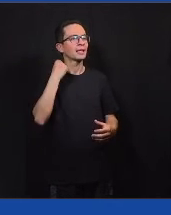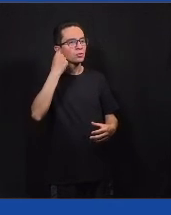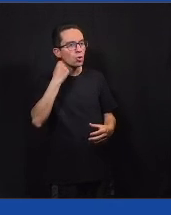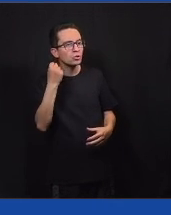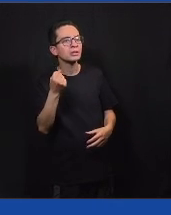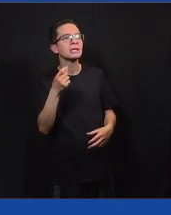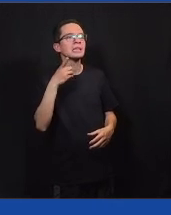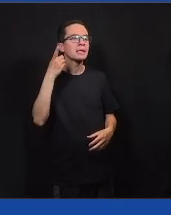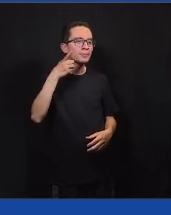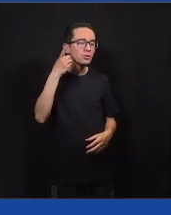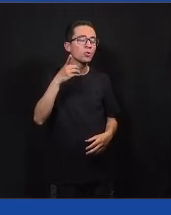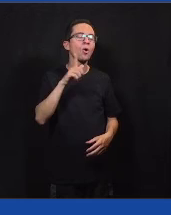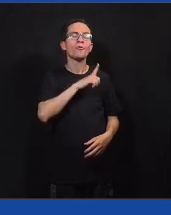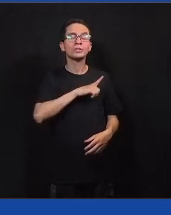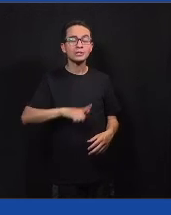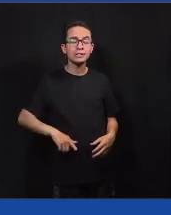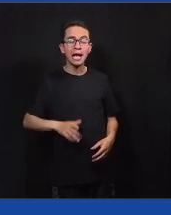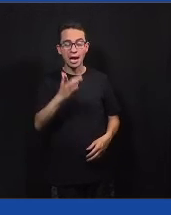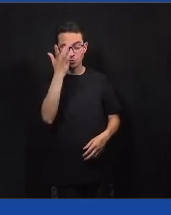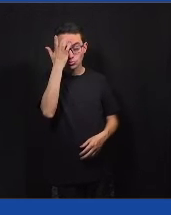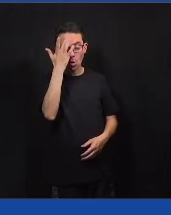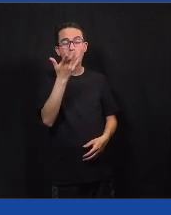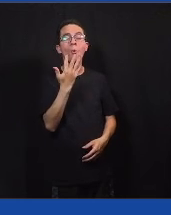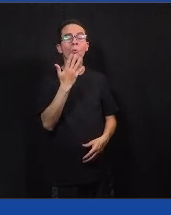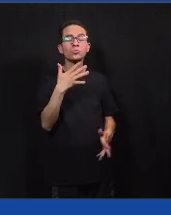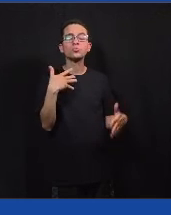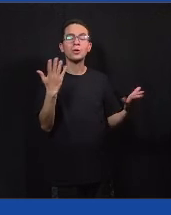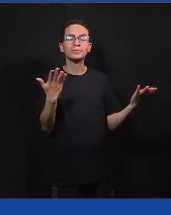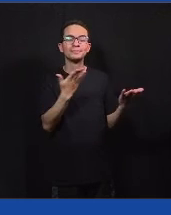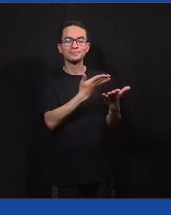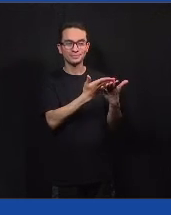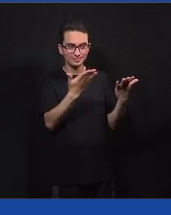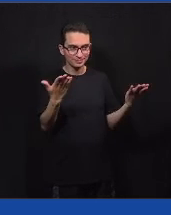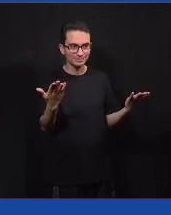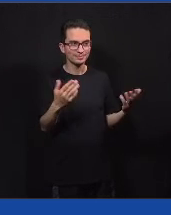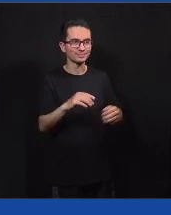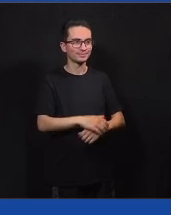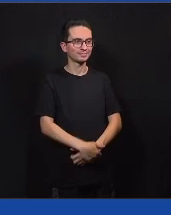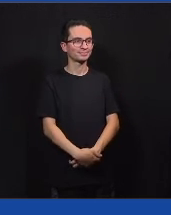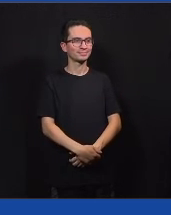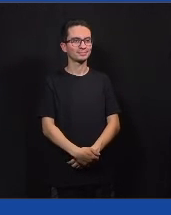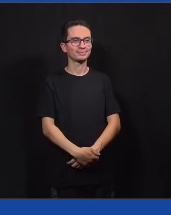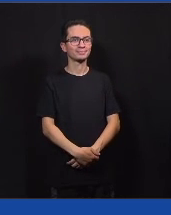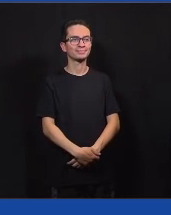deputados federais, deputados estaduais e governador.